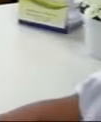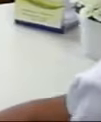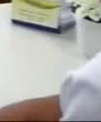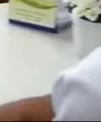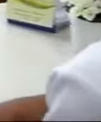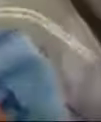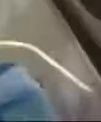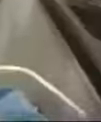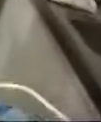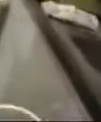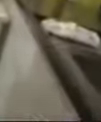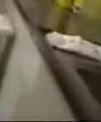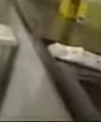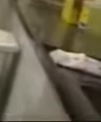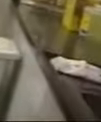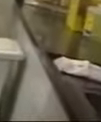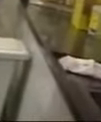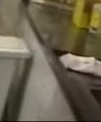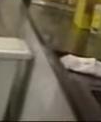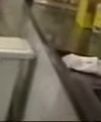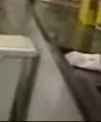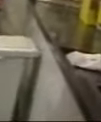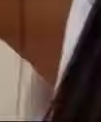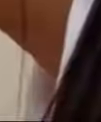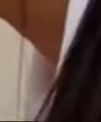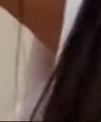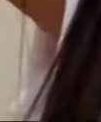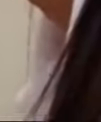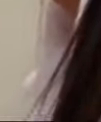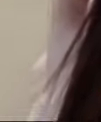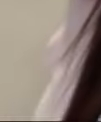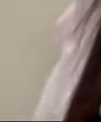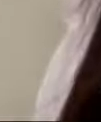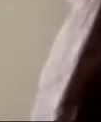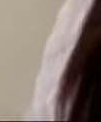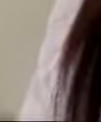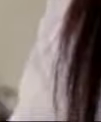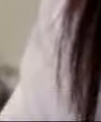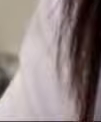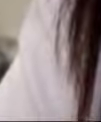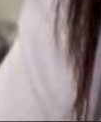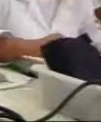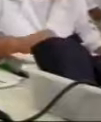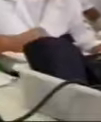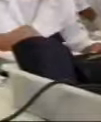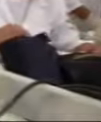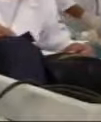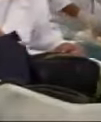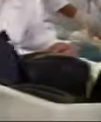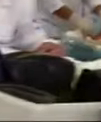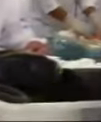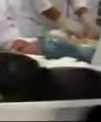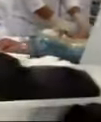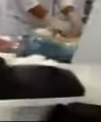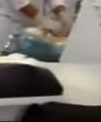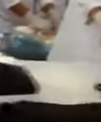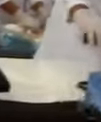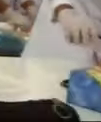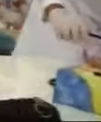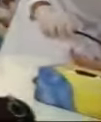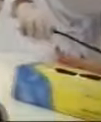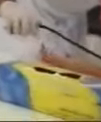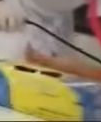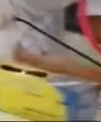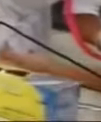mercado de trabalho, como hospitais, laboratórios, clínicas e atendimento domiciliar. Venha para a Universidade